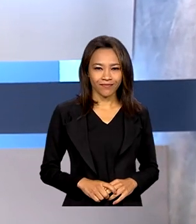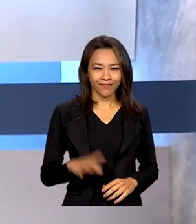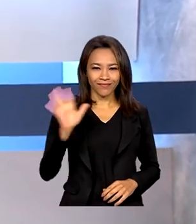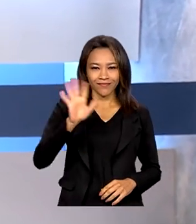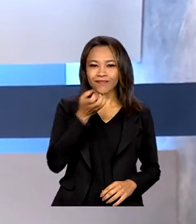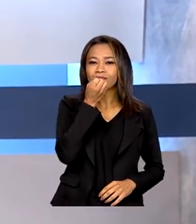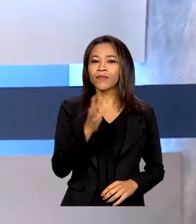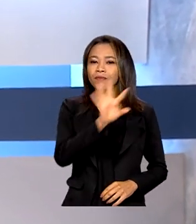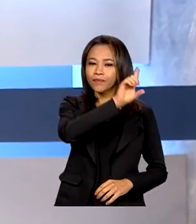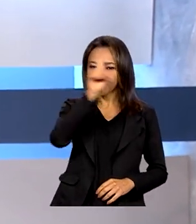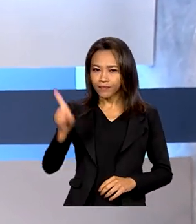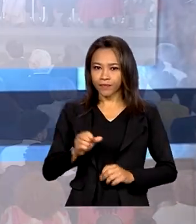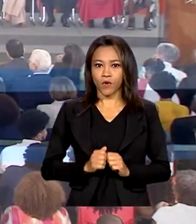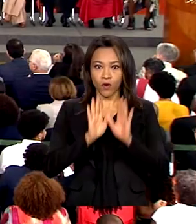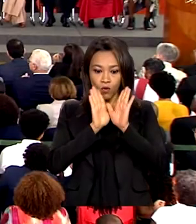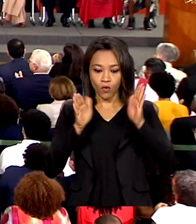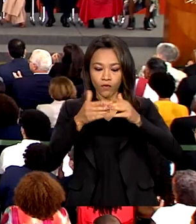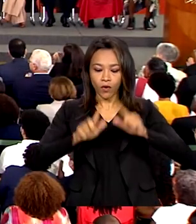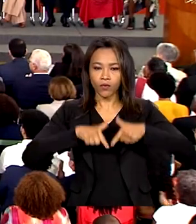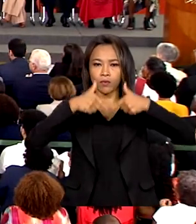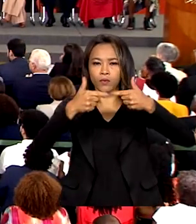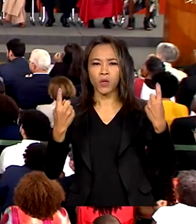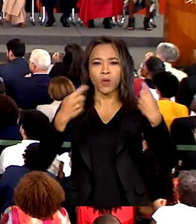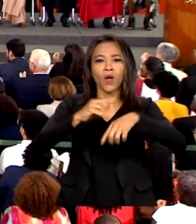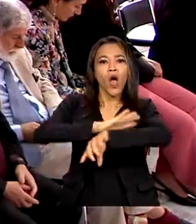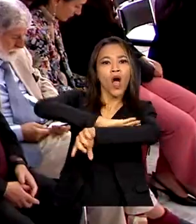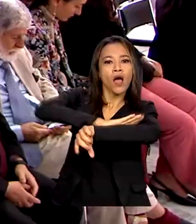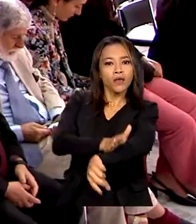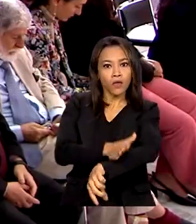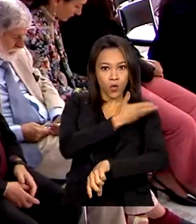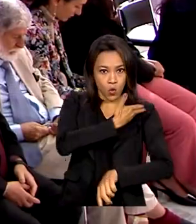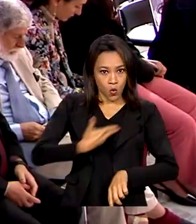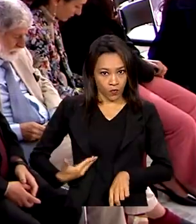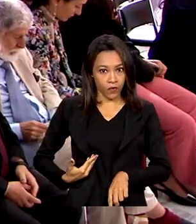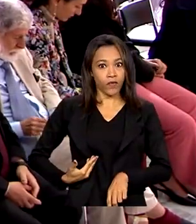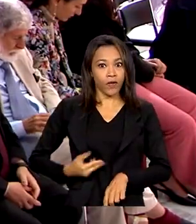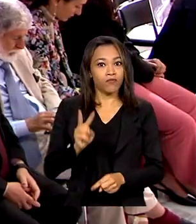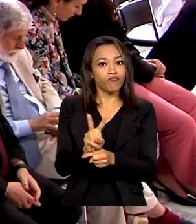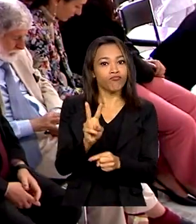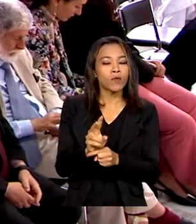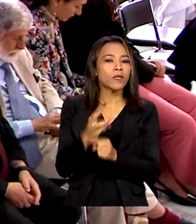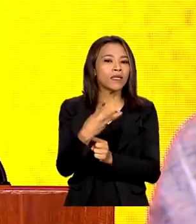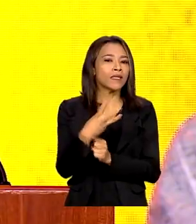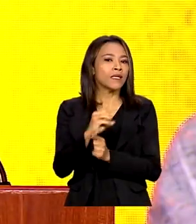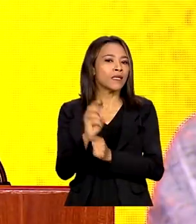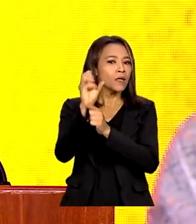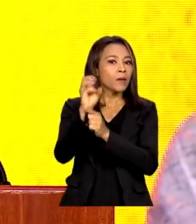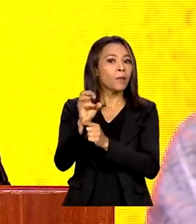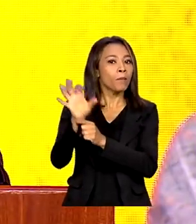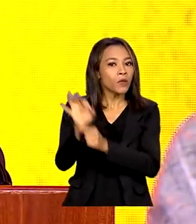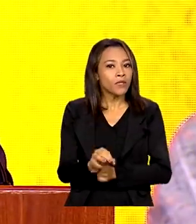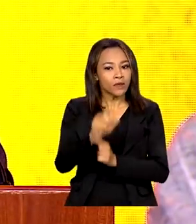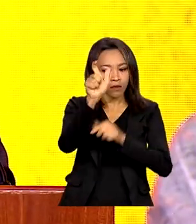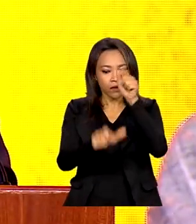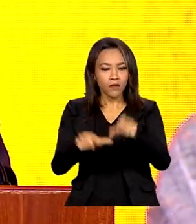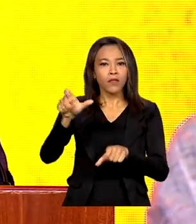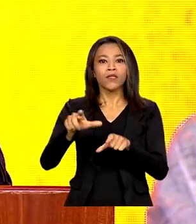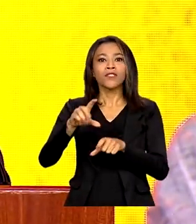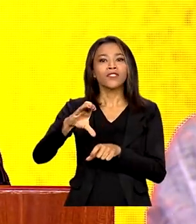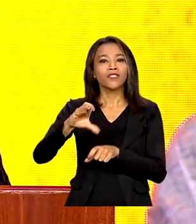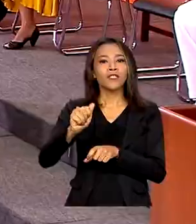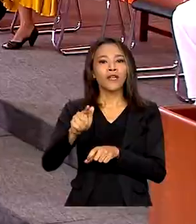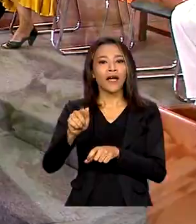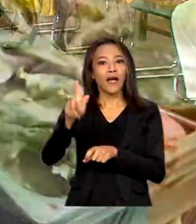Olá, bom dia. Com foco no combate ao racismo, governo determina a reserva de 30% de cargos de confiança para